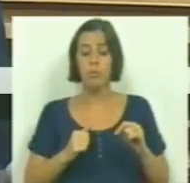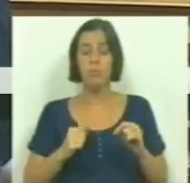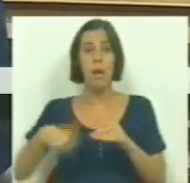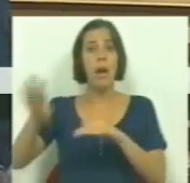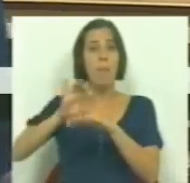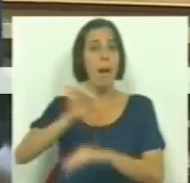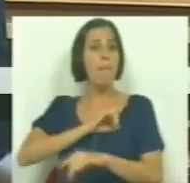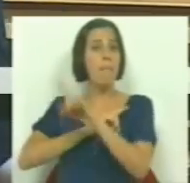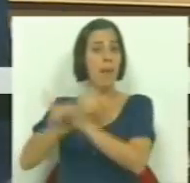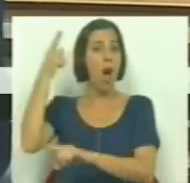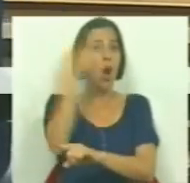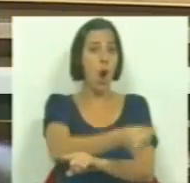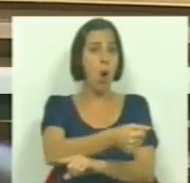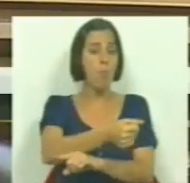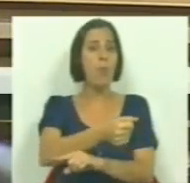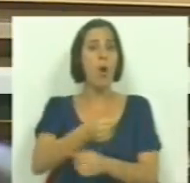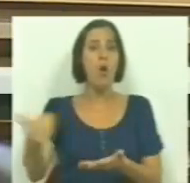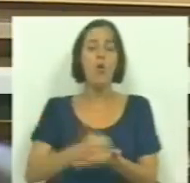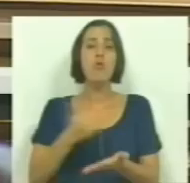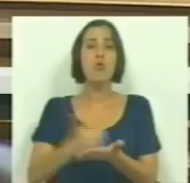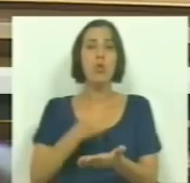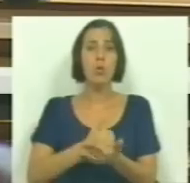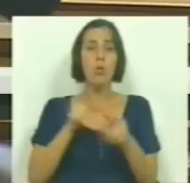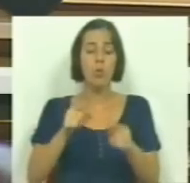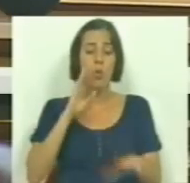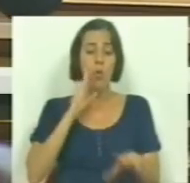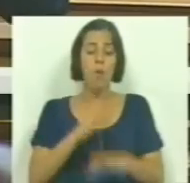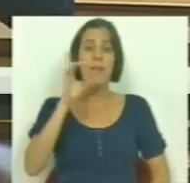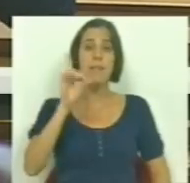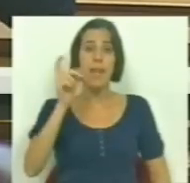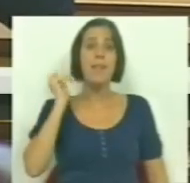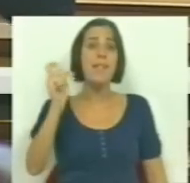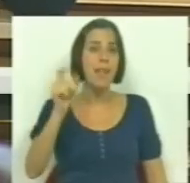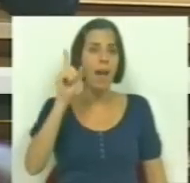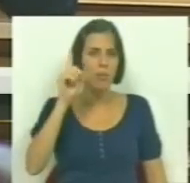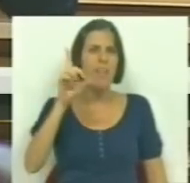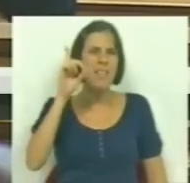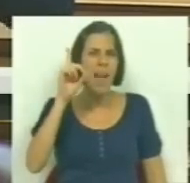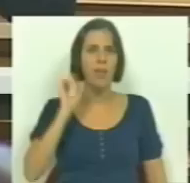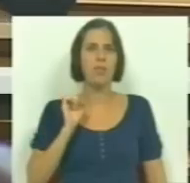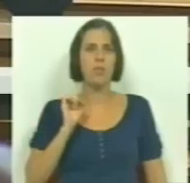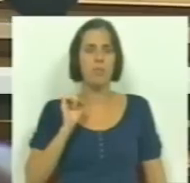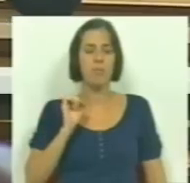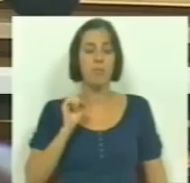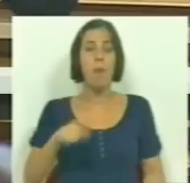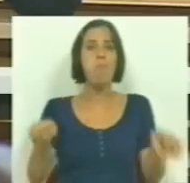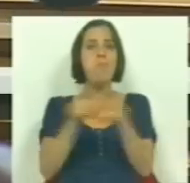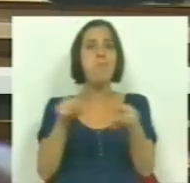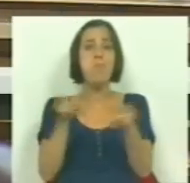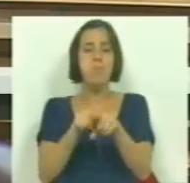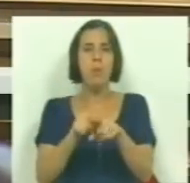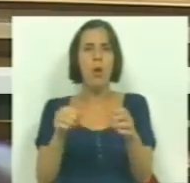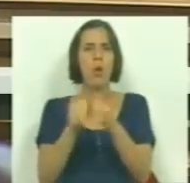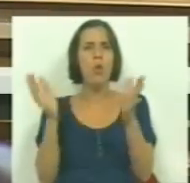para o capital privado que as comprou, os lucros nos últimos seis anos, seis, é o equivalente